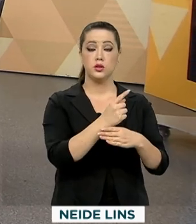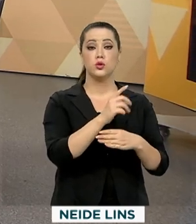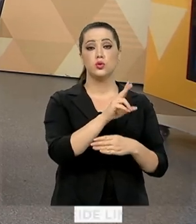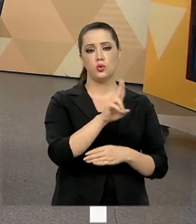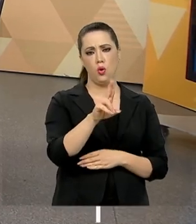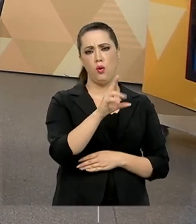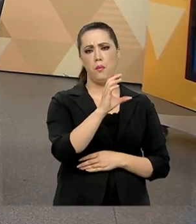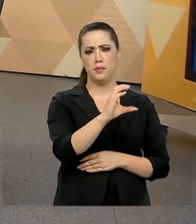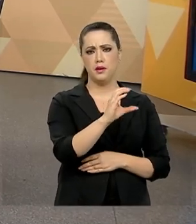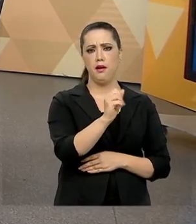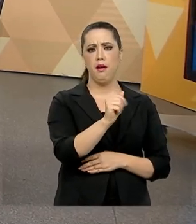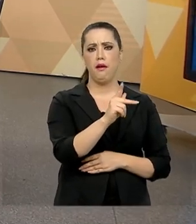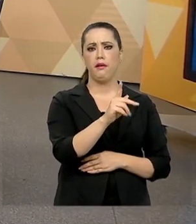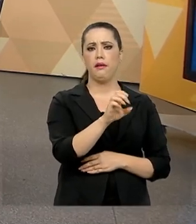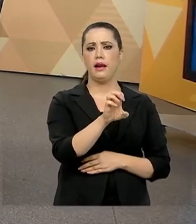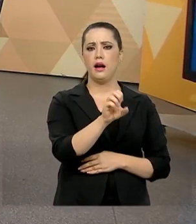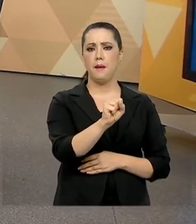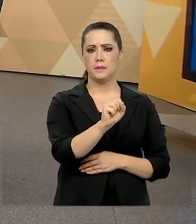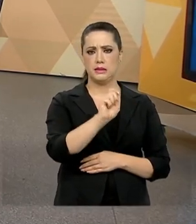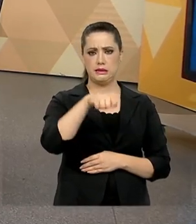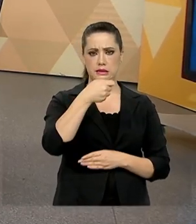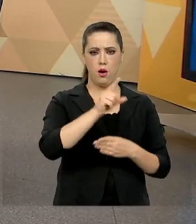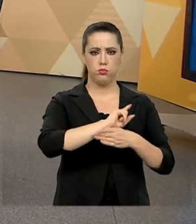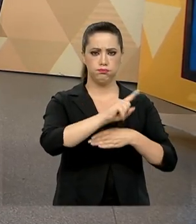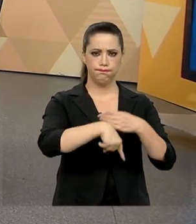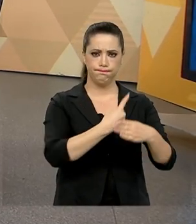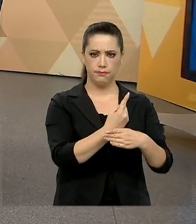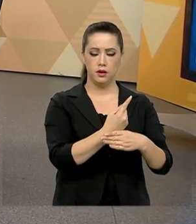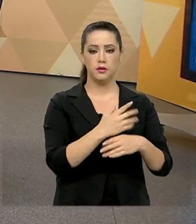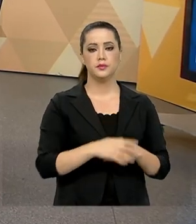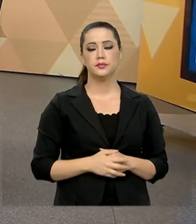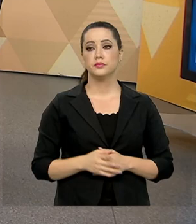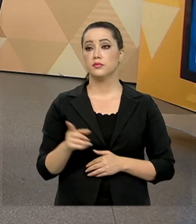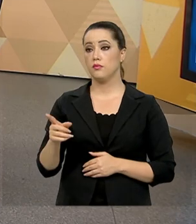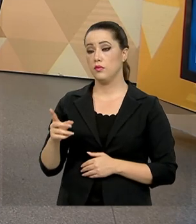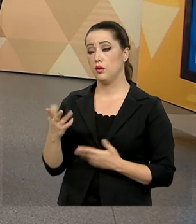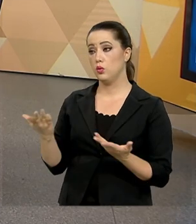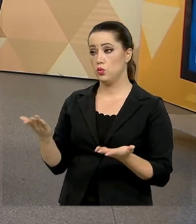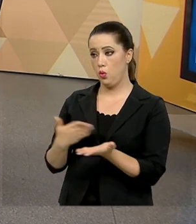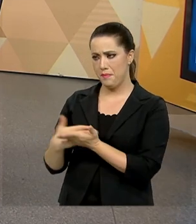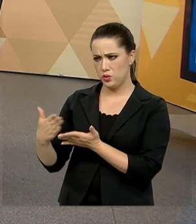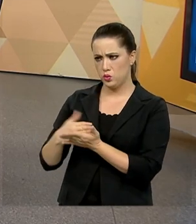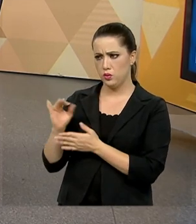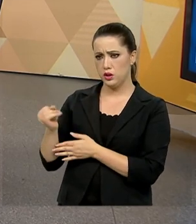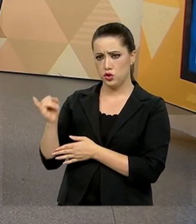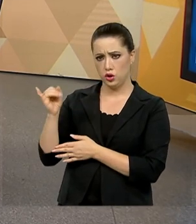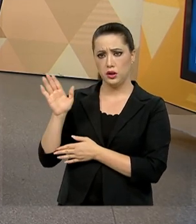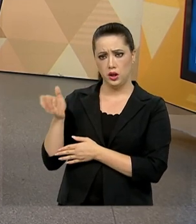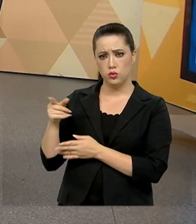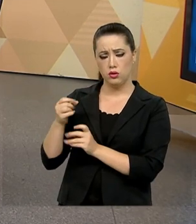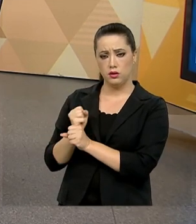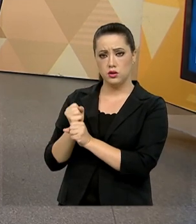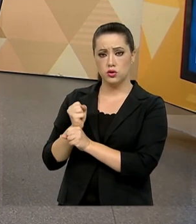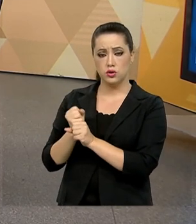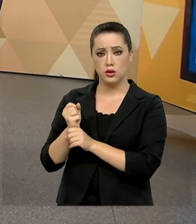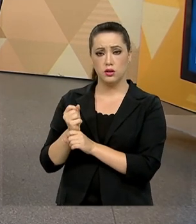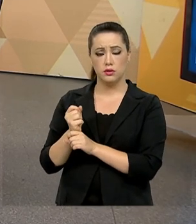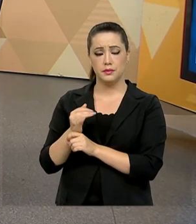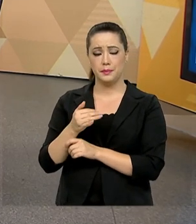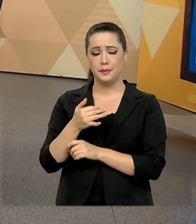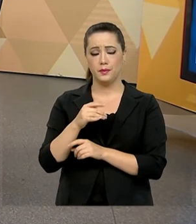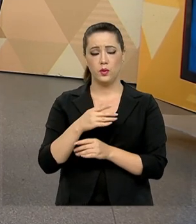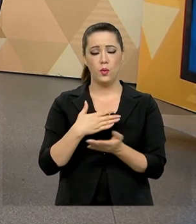Presidente, o senhor toma posse em janeiro desse ano na CAPES e já temos aí a